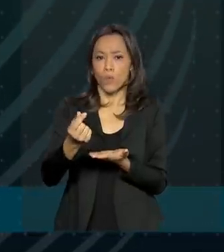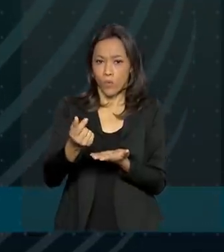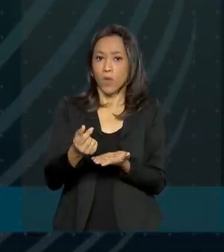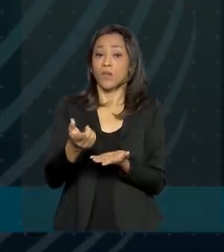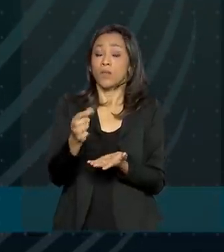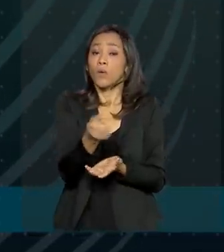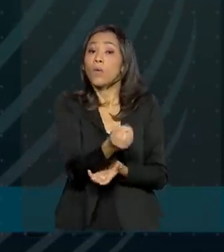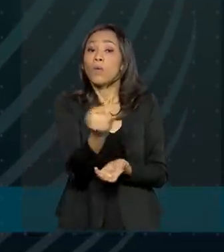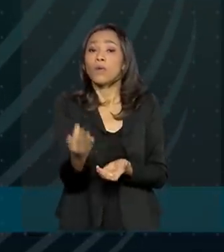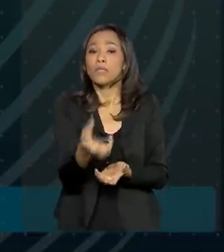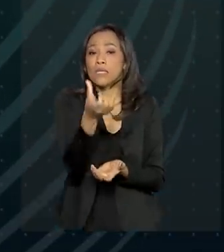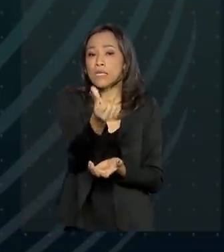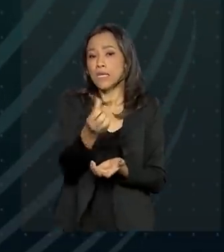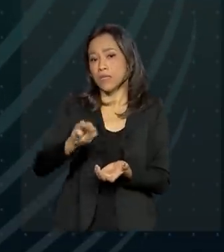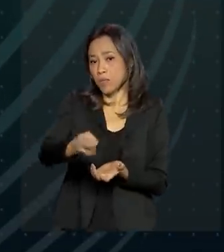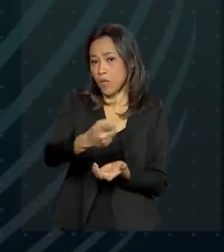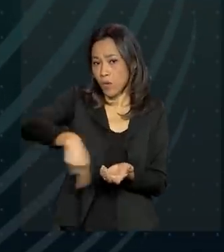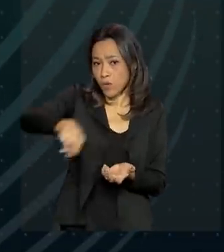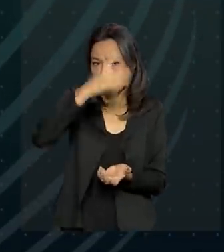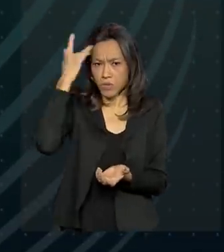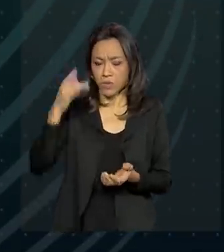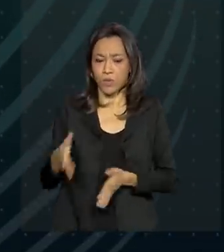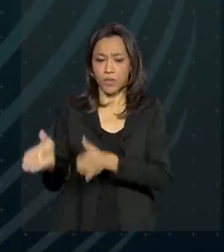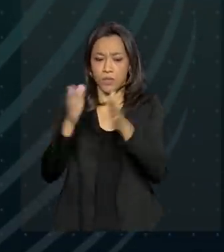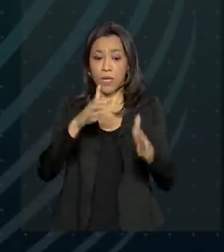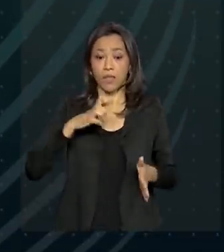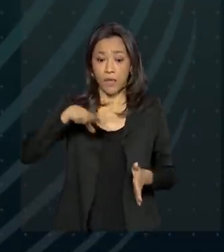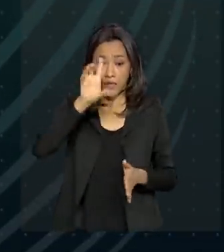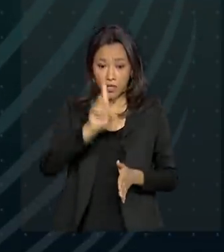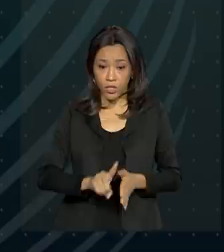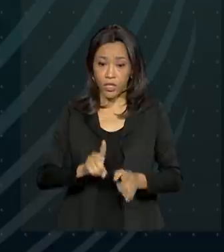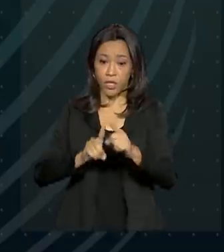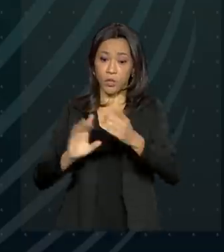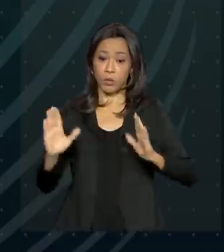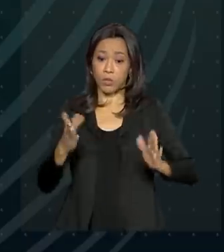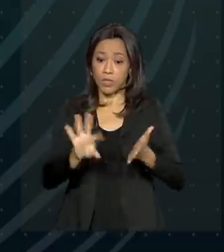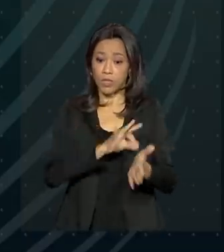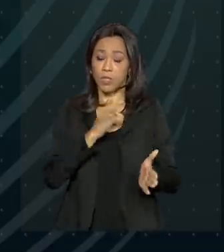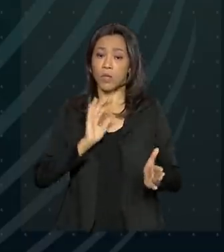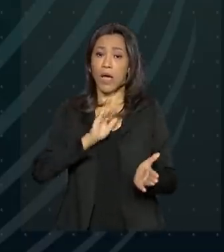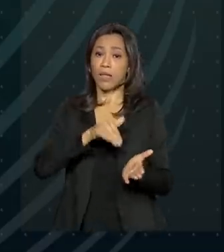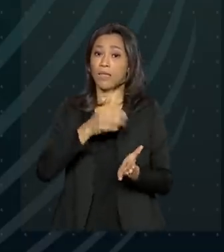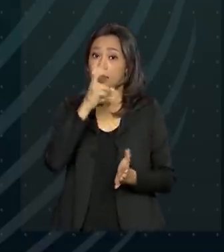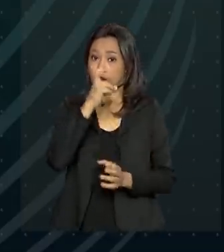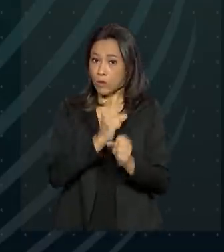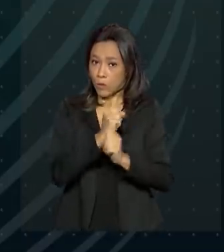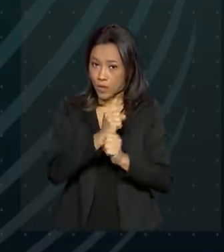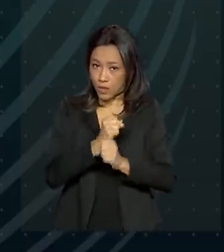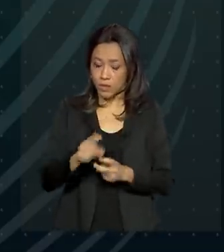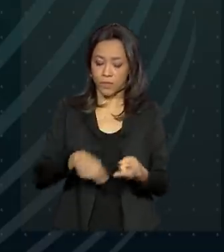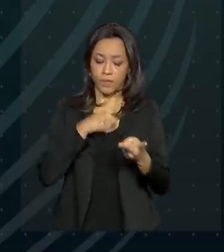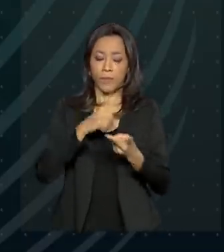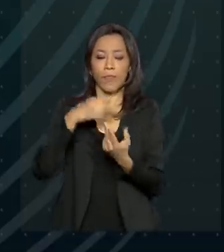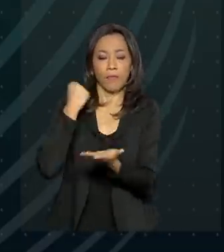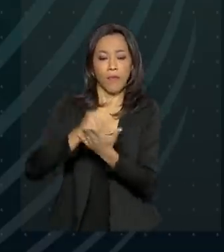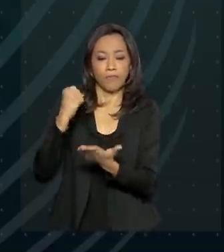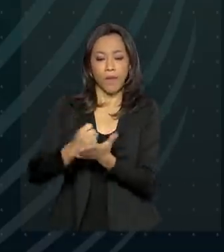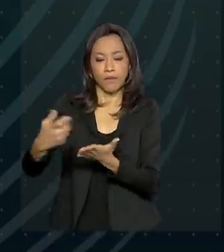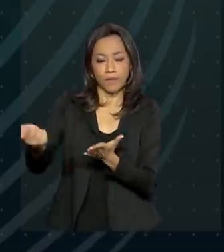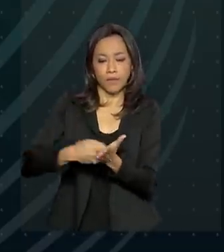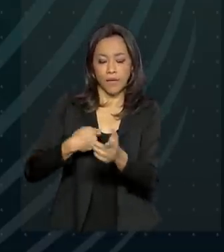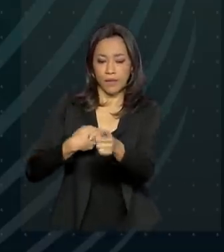ao benefício o trabalhador inscrito no PIS-PASEP há pelo menos 5 anos, com carteira assinada por pelo menos 30